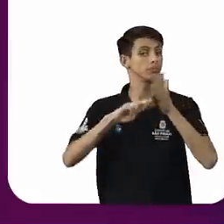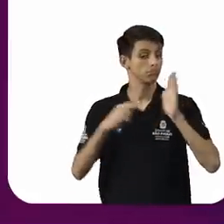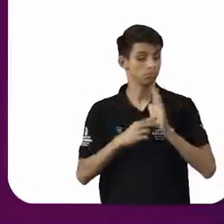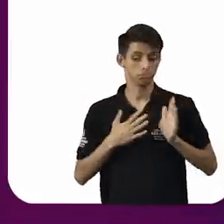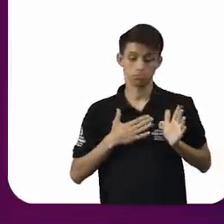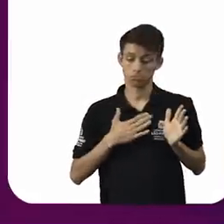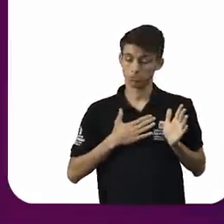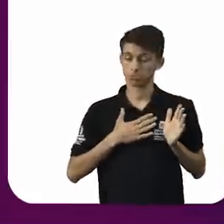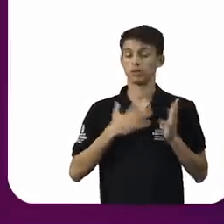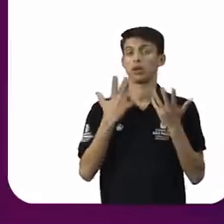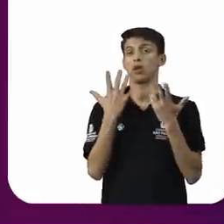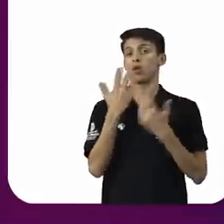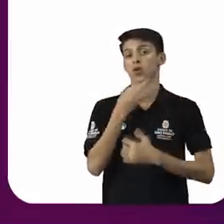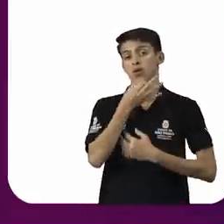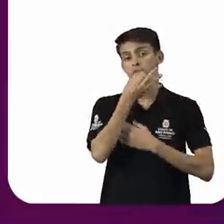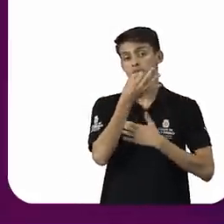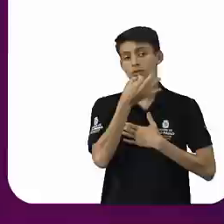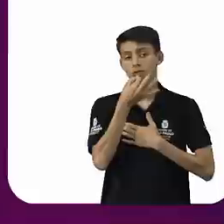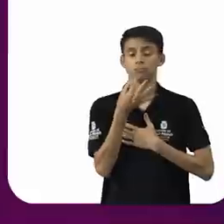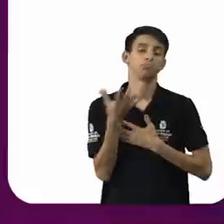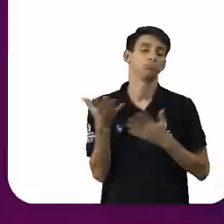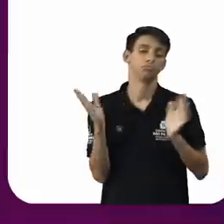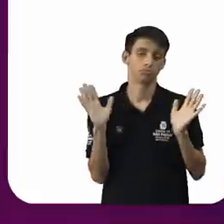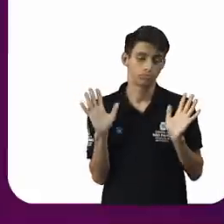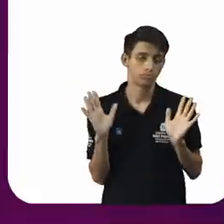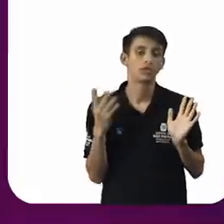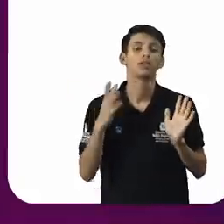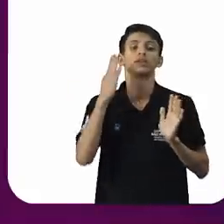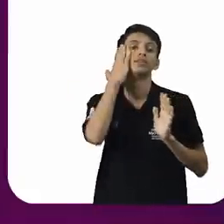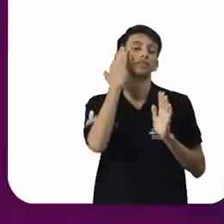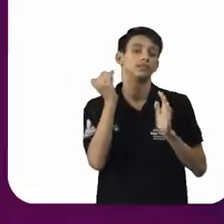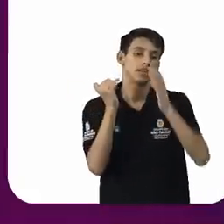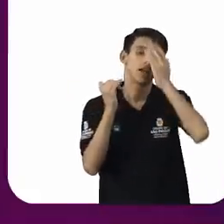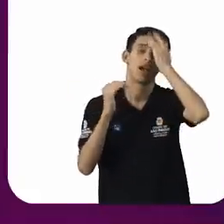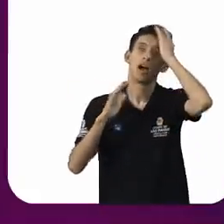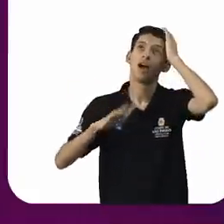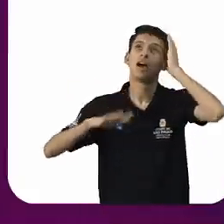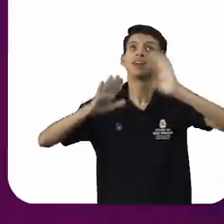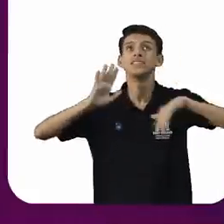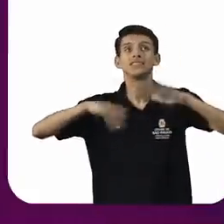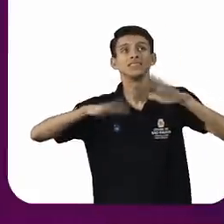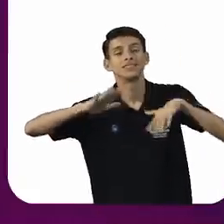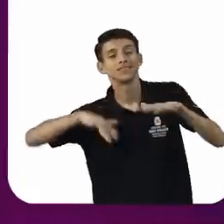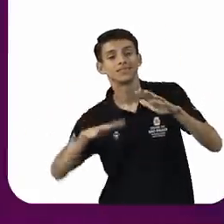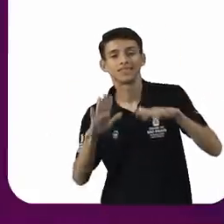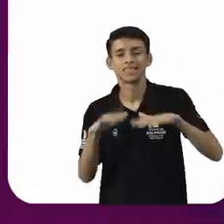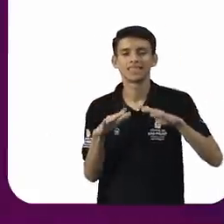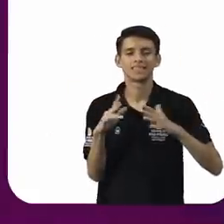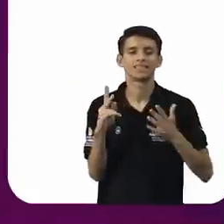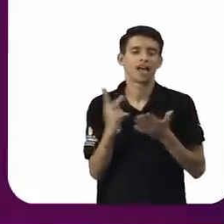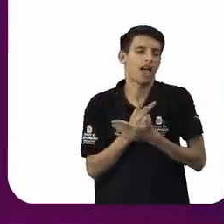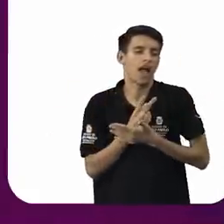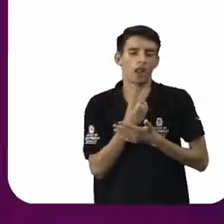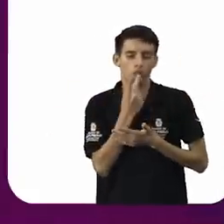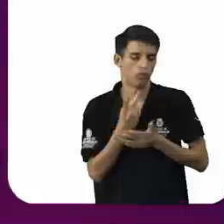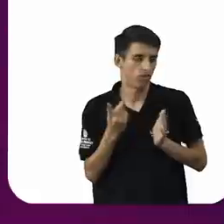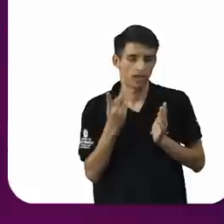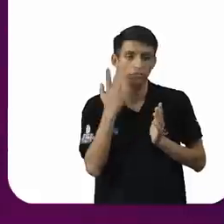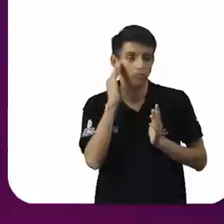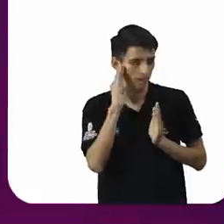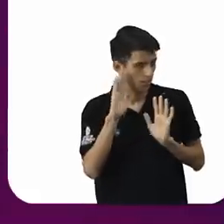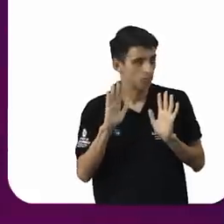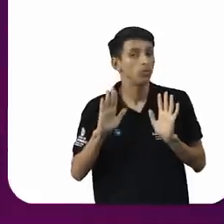para mim, na minha cabeça, na minha cabeça, eu sei que as generalizações, às vezes, elas são um pouquinho perversas, eu entendo isso,